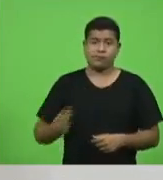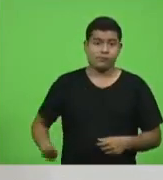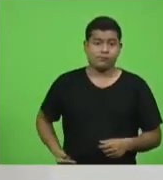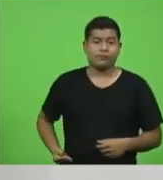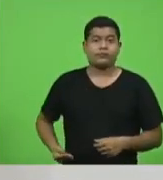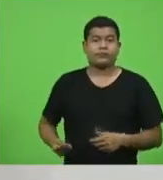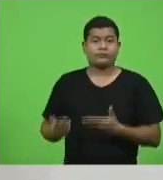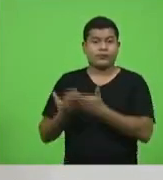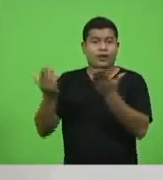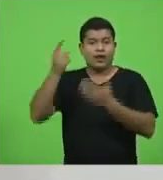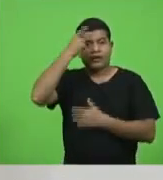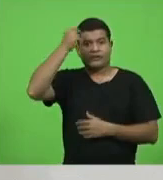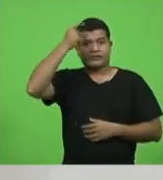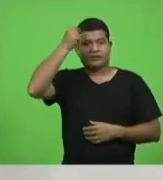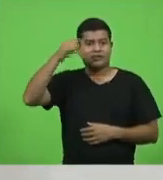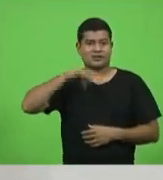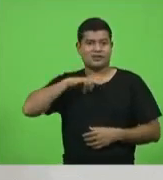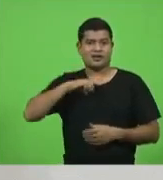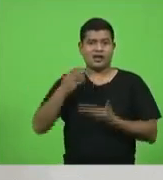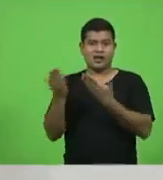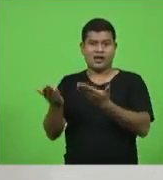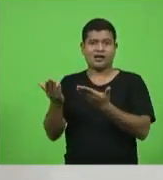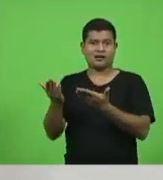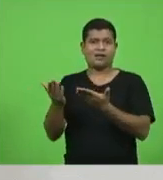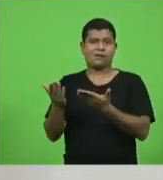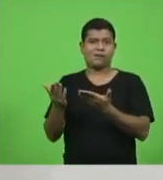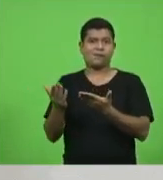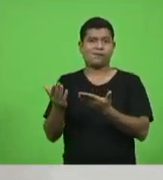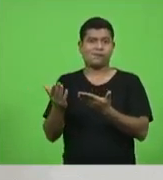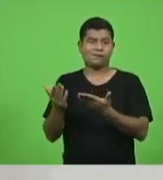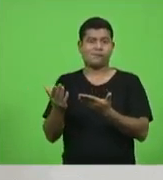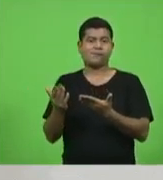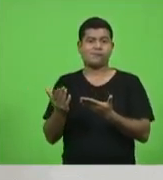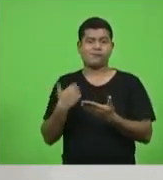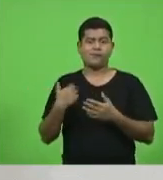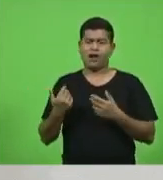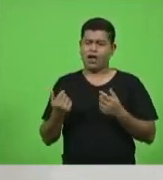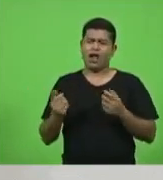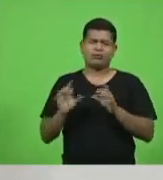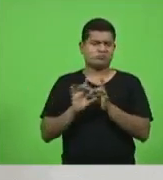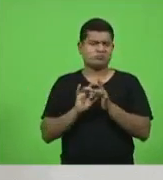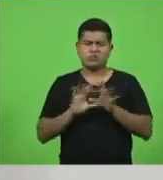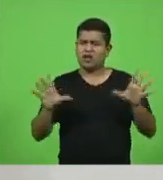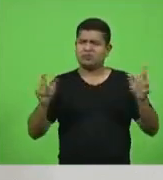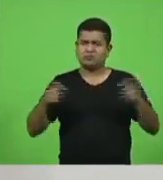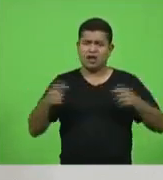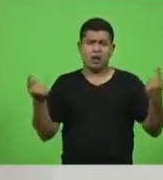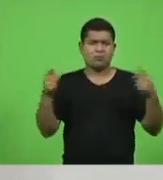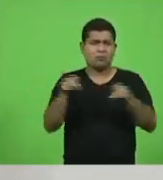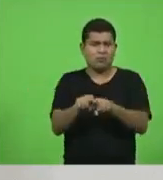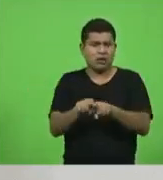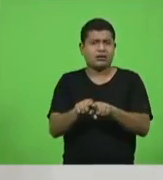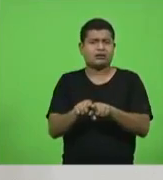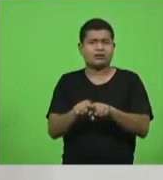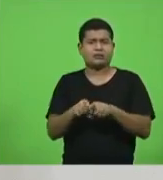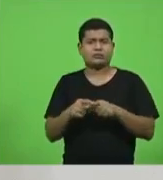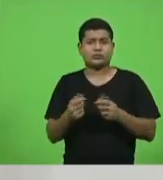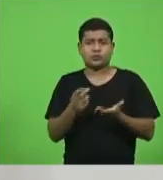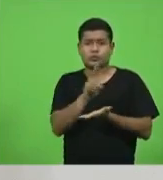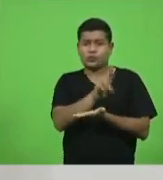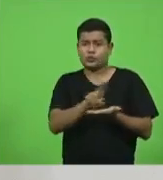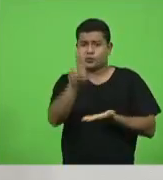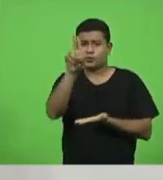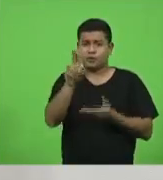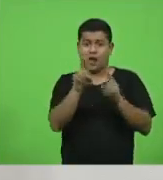Itália e estava aberta as portas escancaradas para que pudéssemos numa parceria com a nossa universidade federal de Santa Catarina